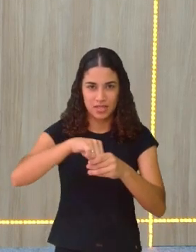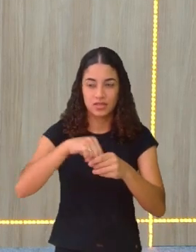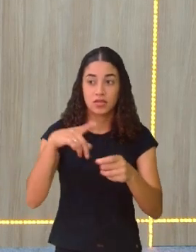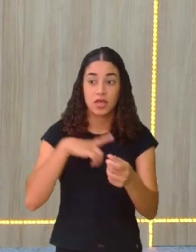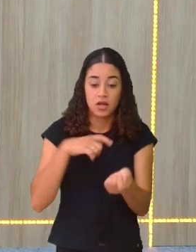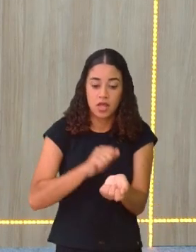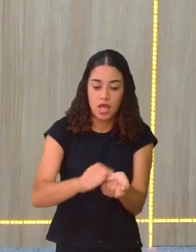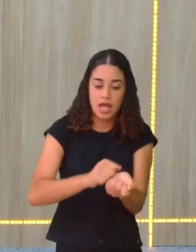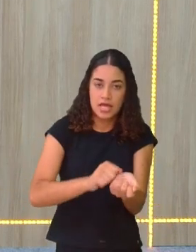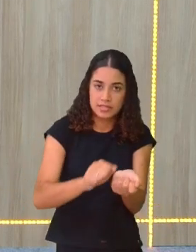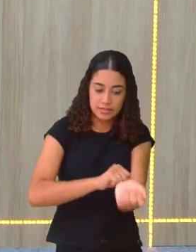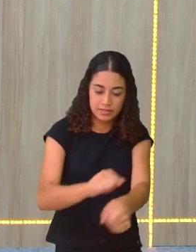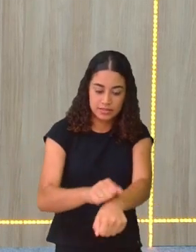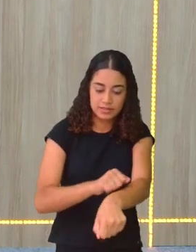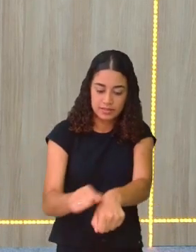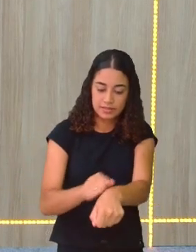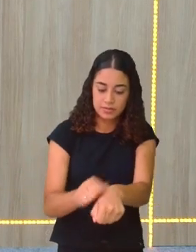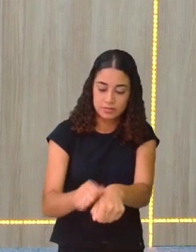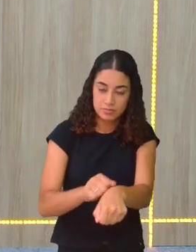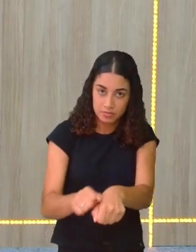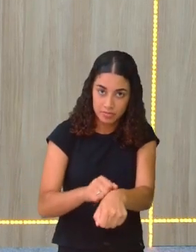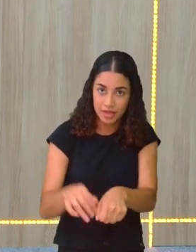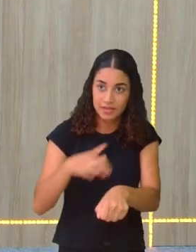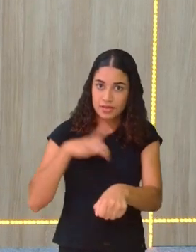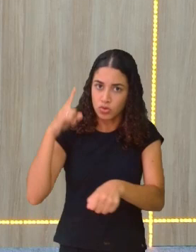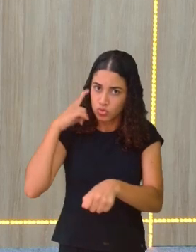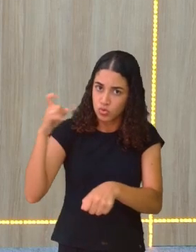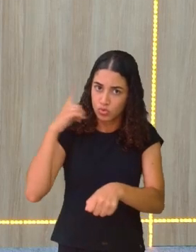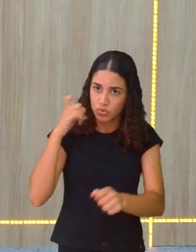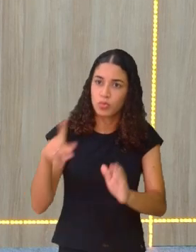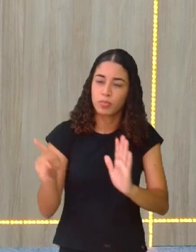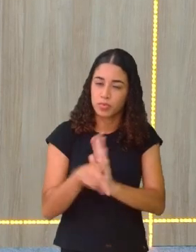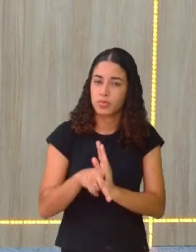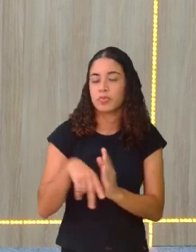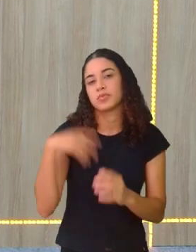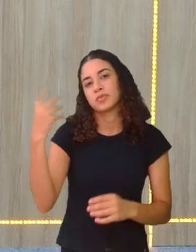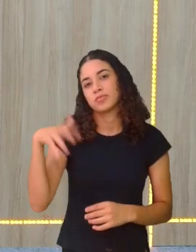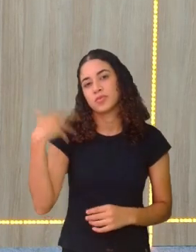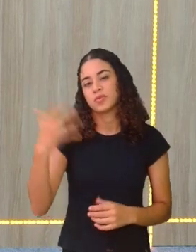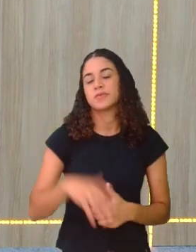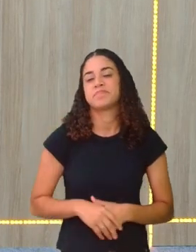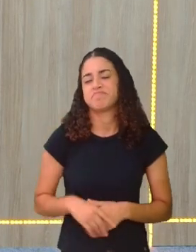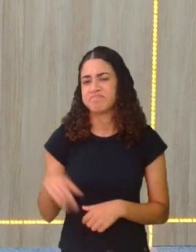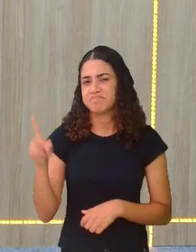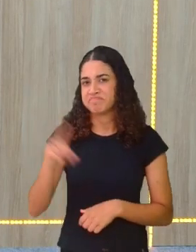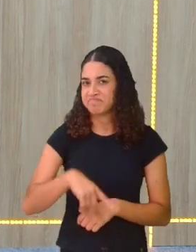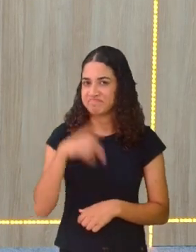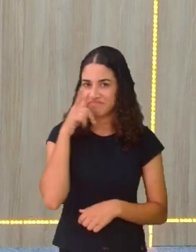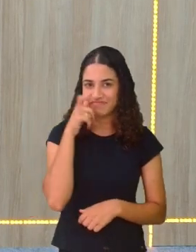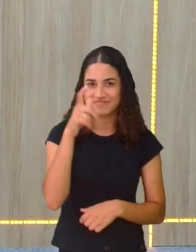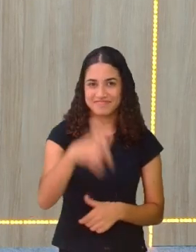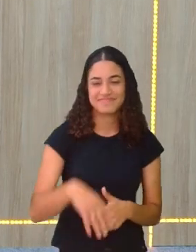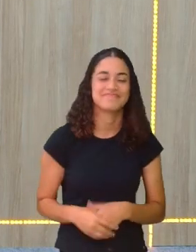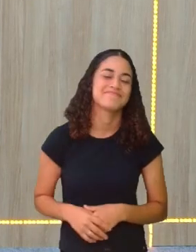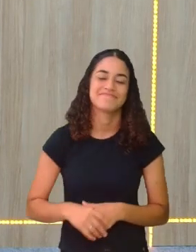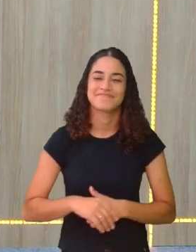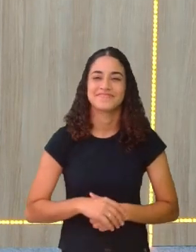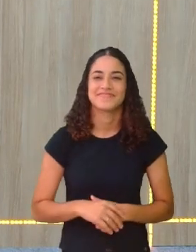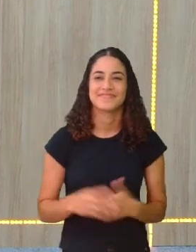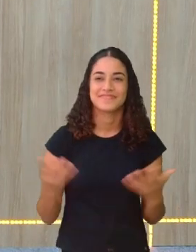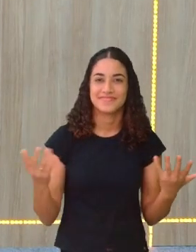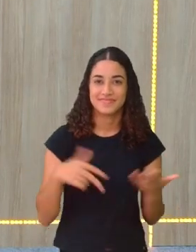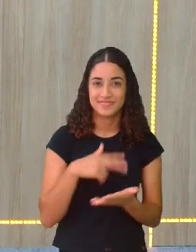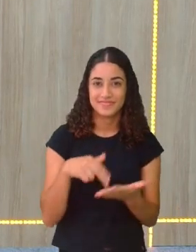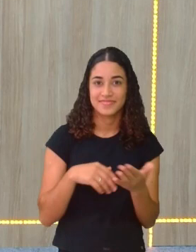essa vagem e produz uma sonoridade bem típica do Cavalo Marinho. percussão interessantíssima. Então, o